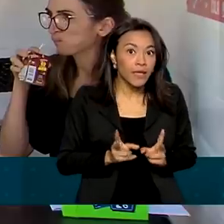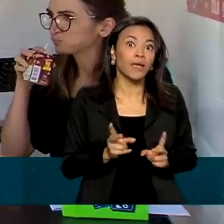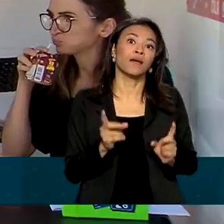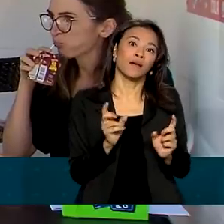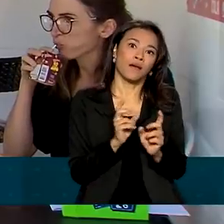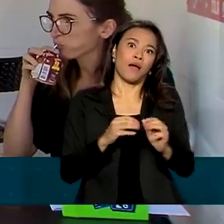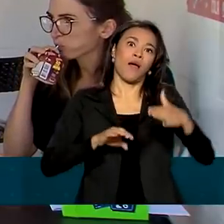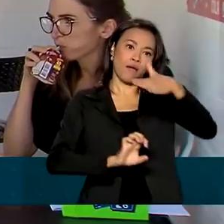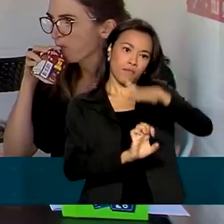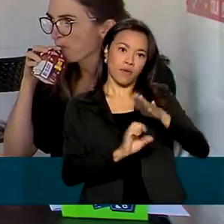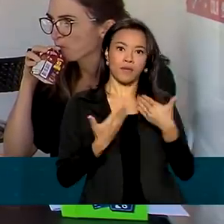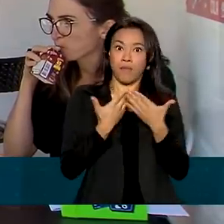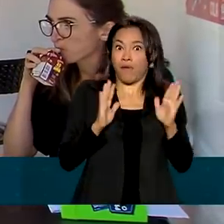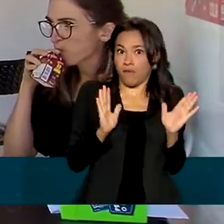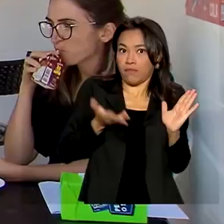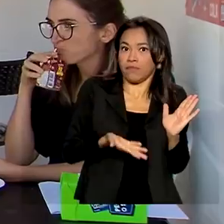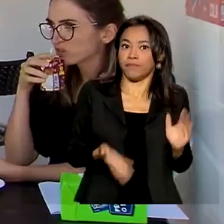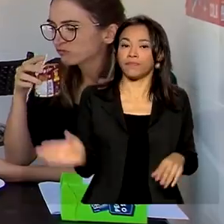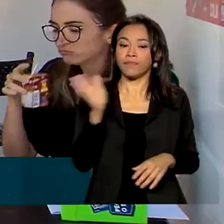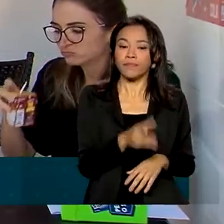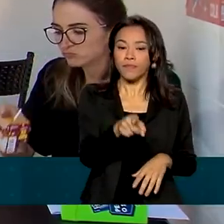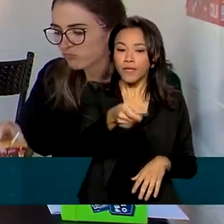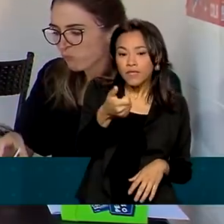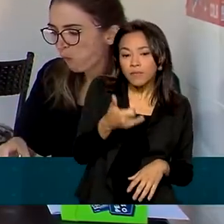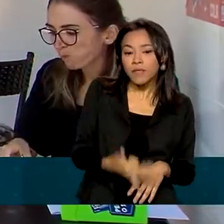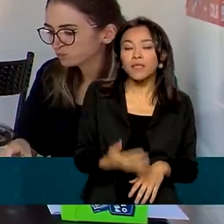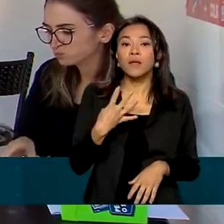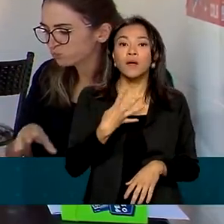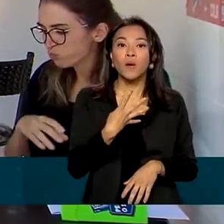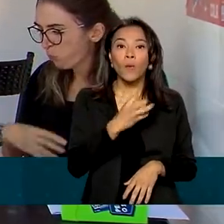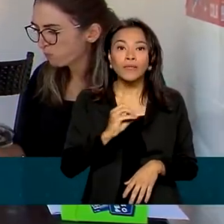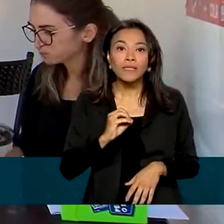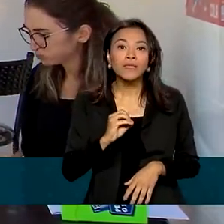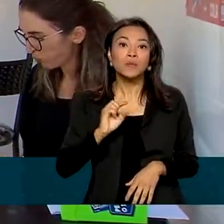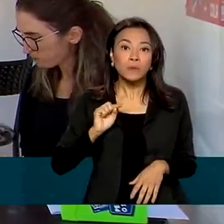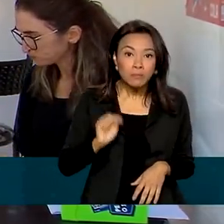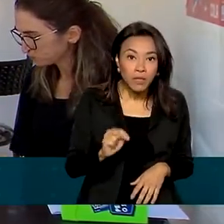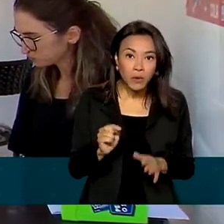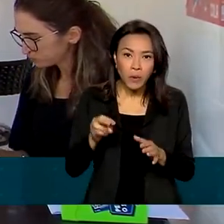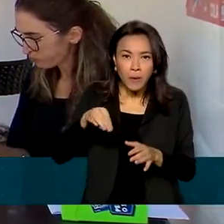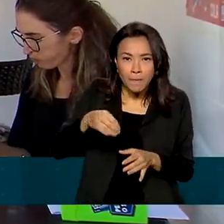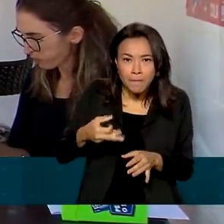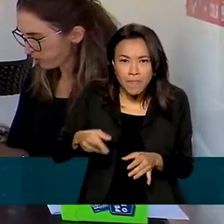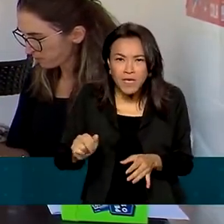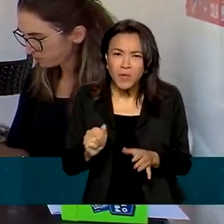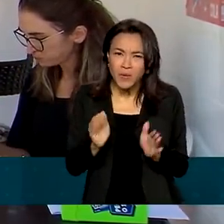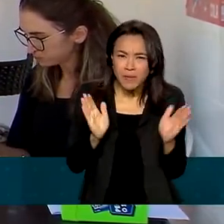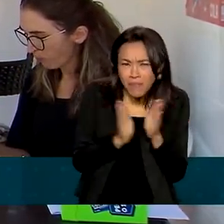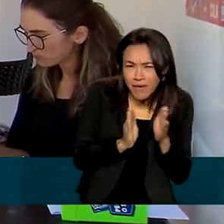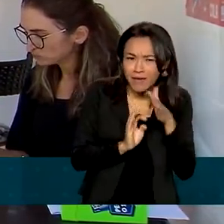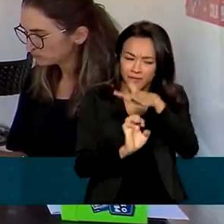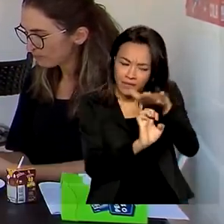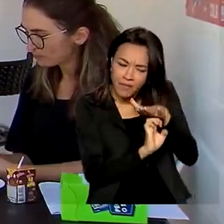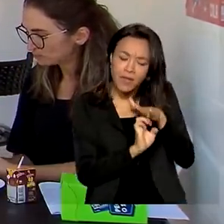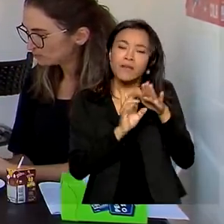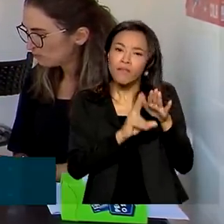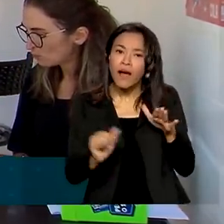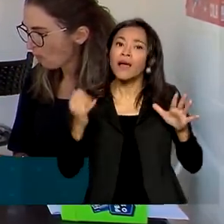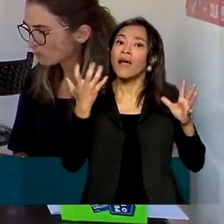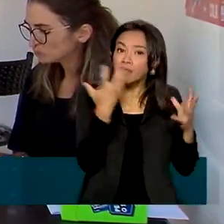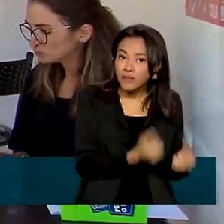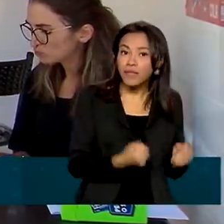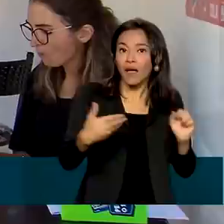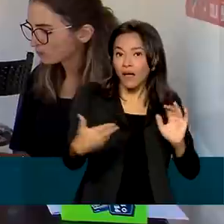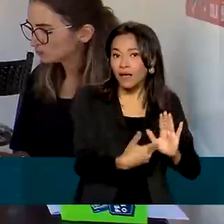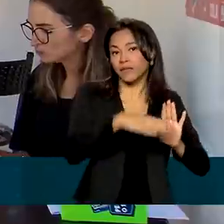trabalho. A Receita Federal calcula que cerca de 400 mil micro e pequenos empresários devem aderir ao HELP e